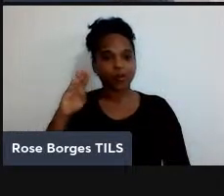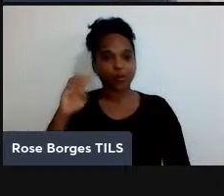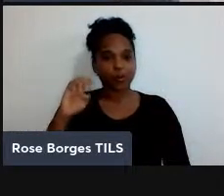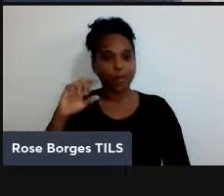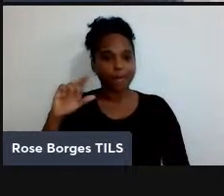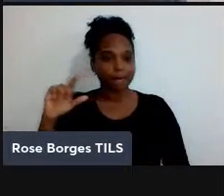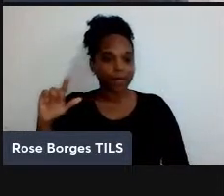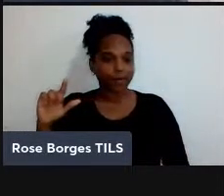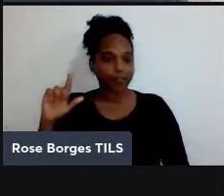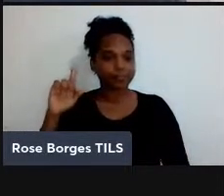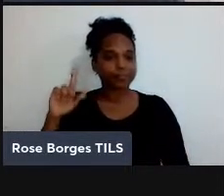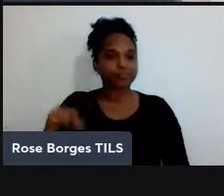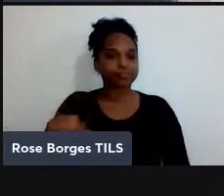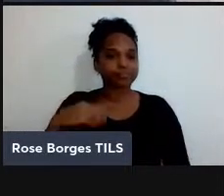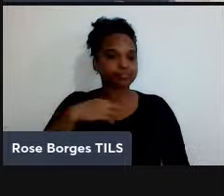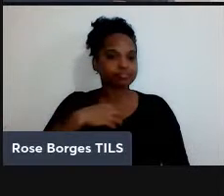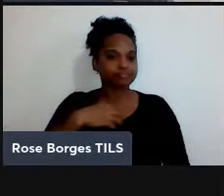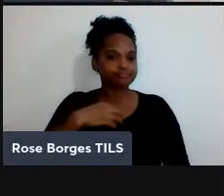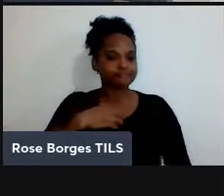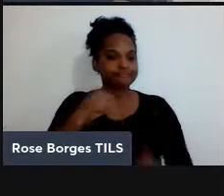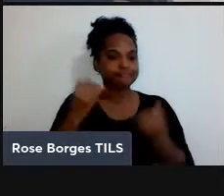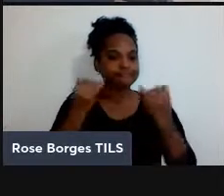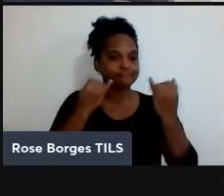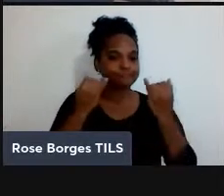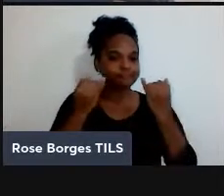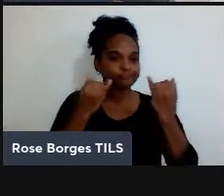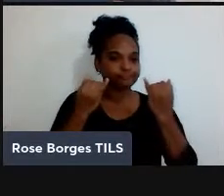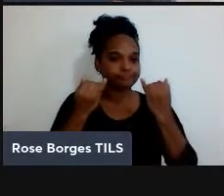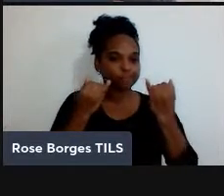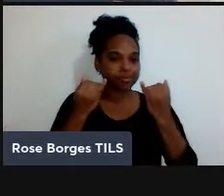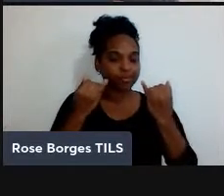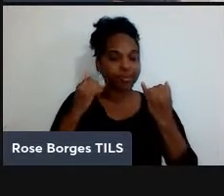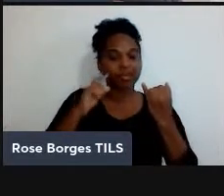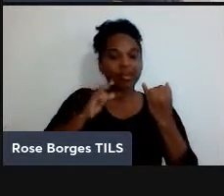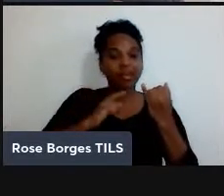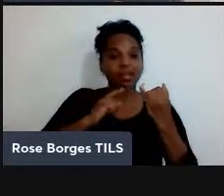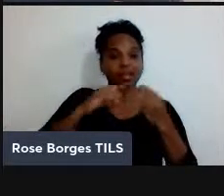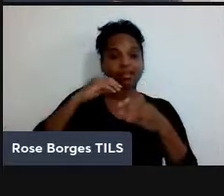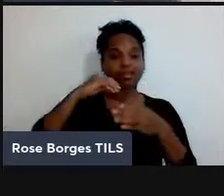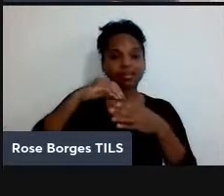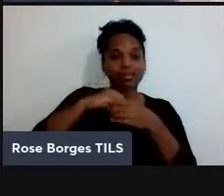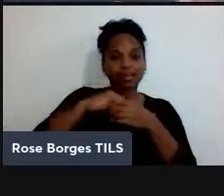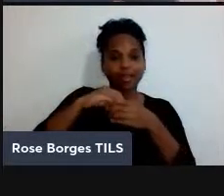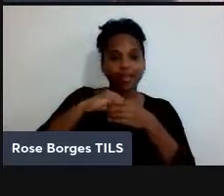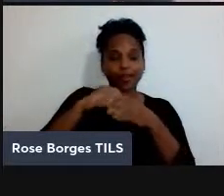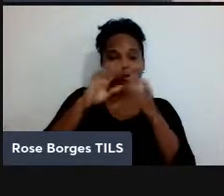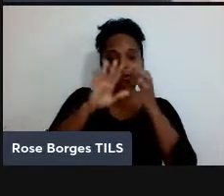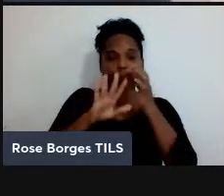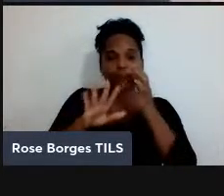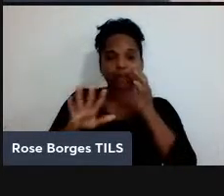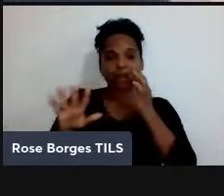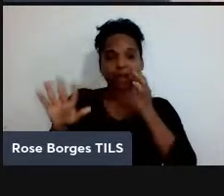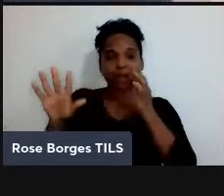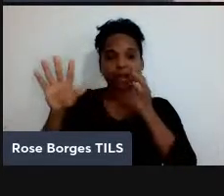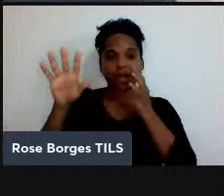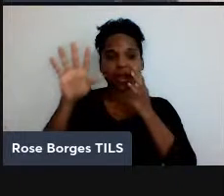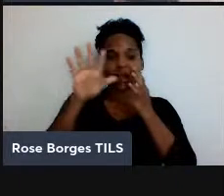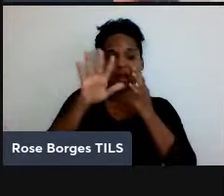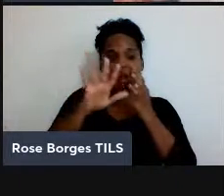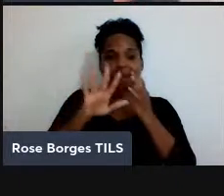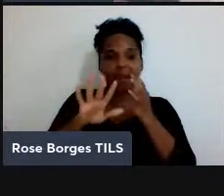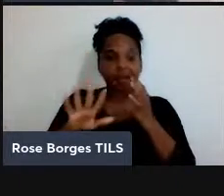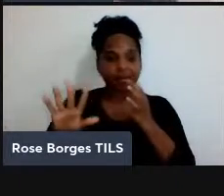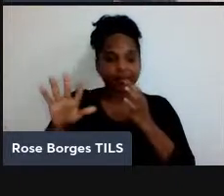a gente processa a informação também é quântica. E aí, dentro, né, desse grande guarda-chuva, que a gente chama de informação quântica,